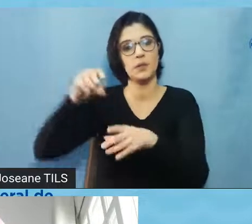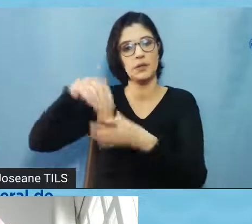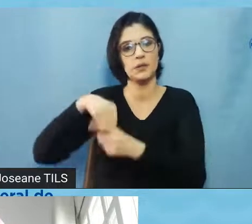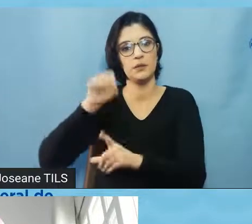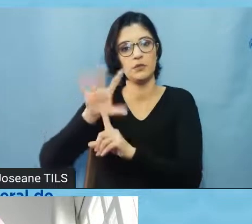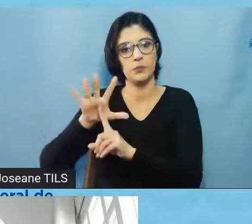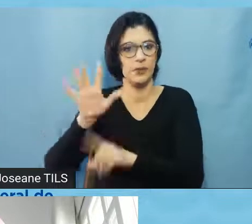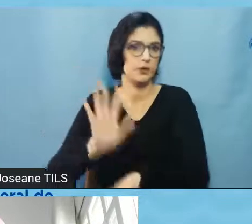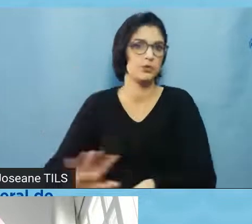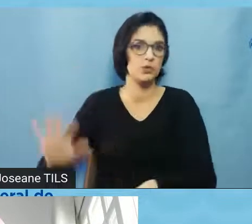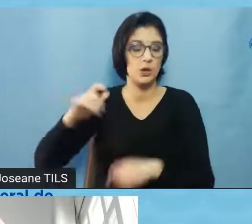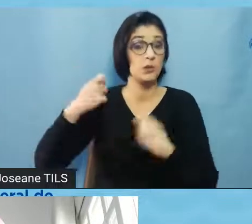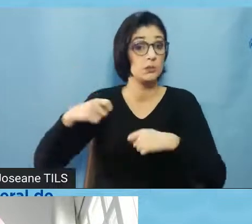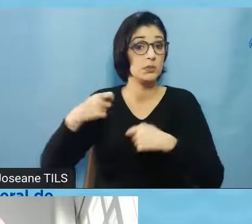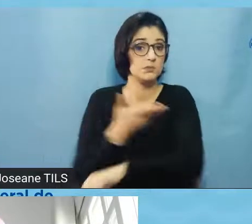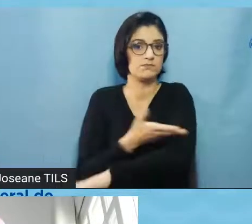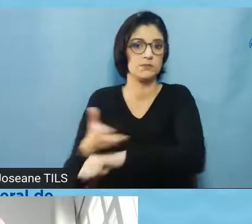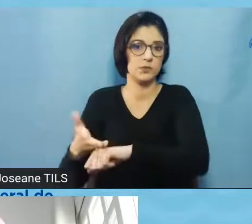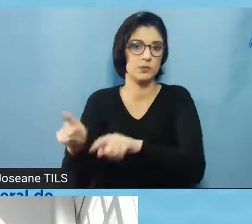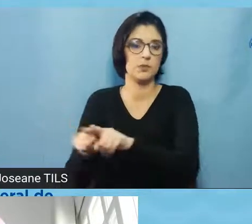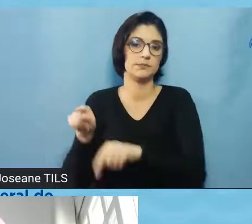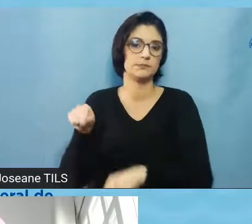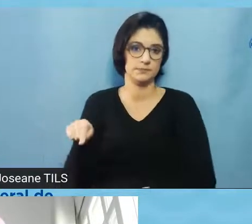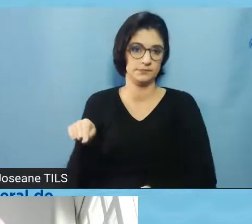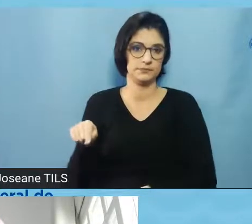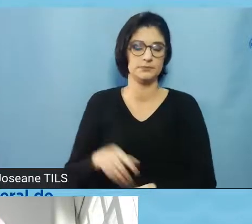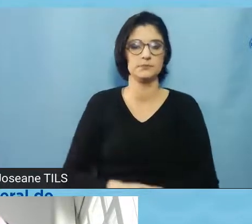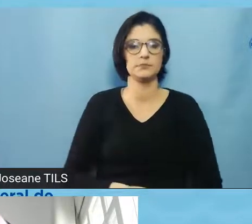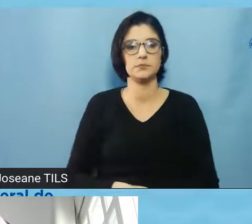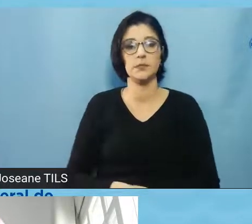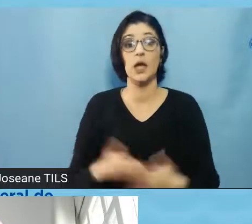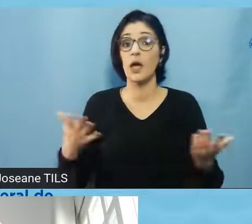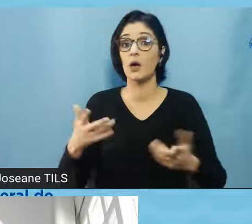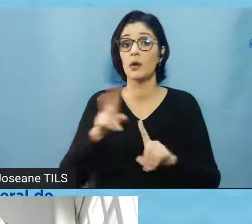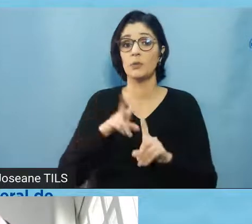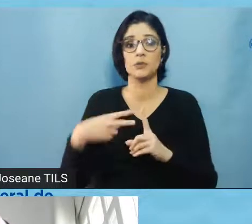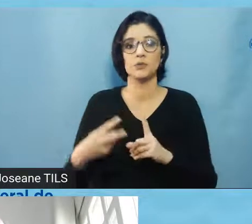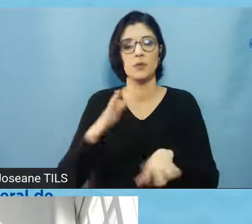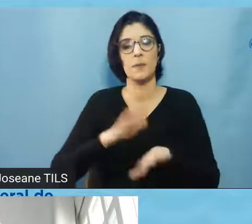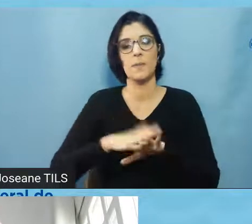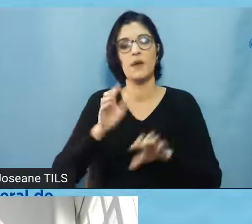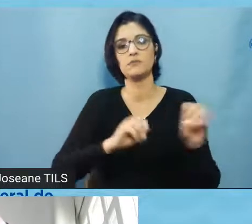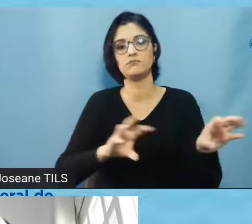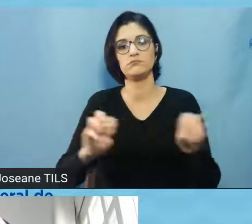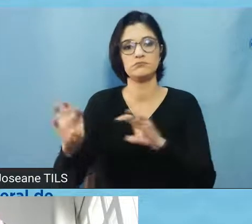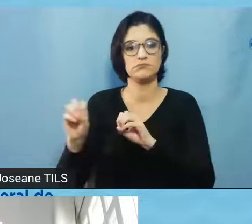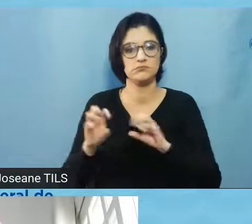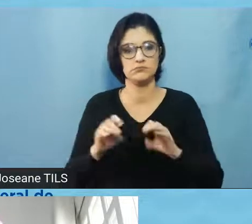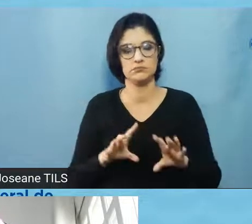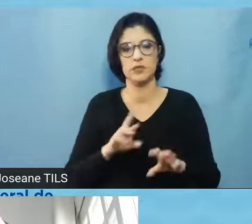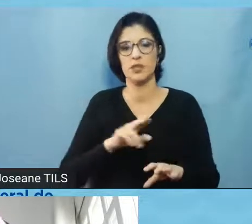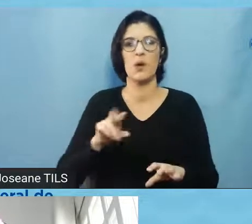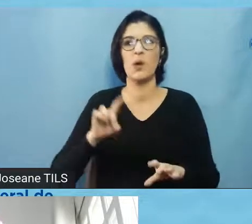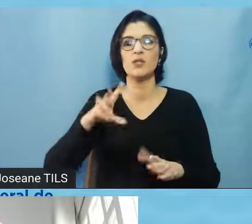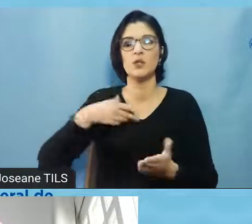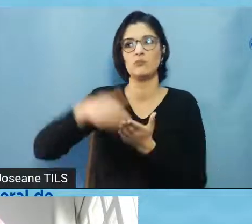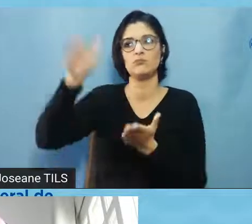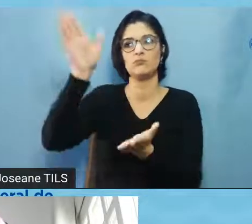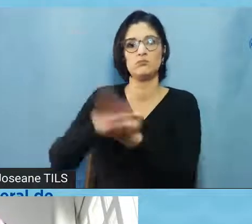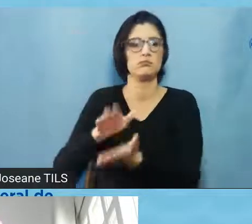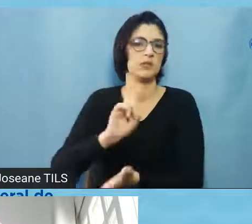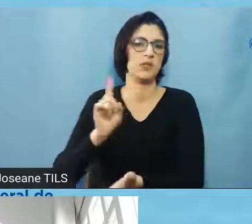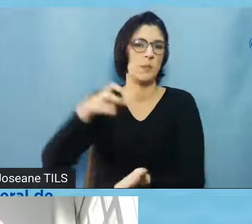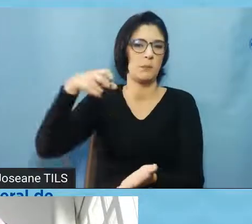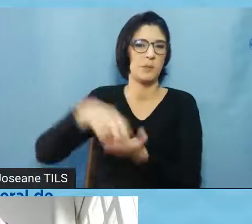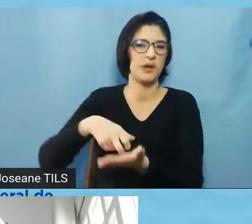né, então acho que a gente tem que partir para uma perspectiva muito mais educativa do que punitiva necessariamente, né, tem o risco de punição, tem, mas como eu falei,